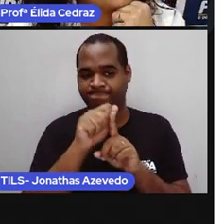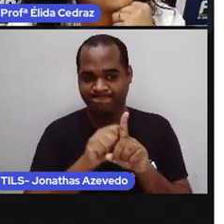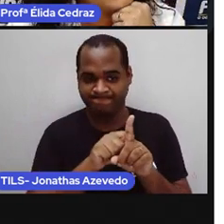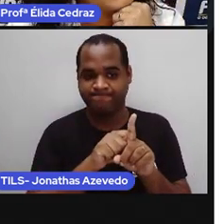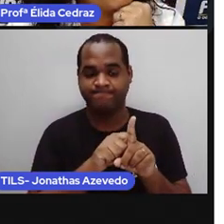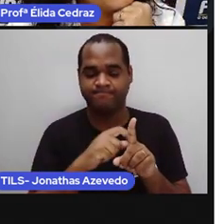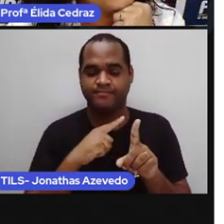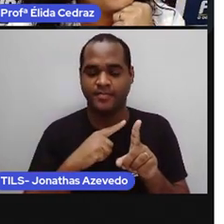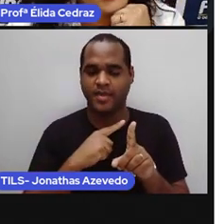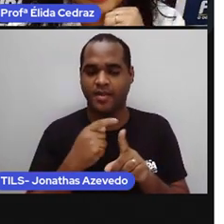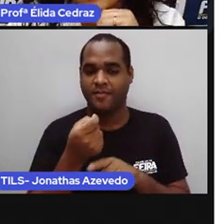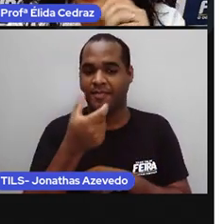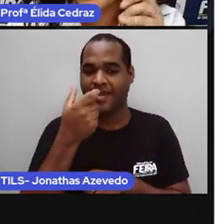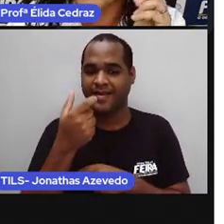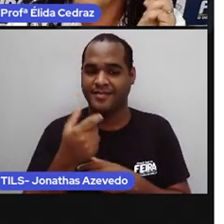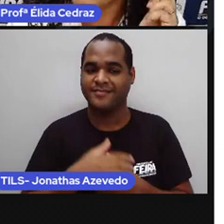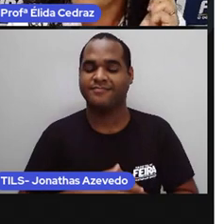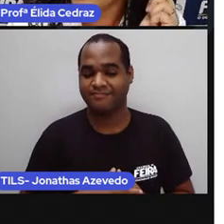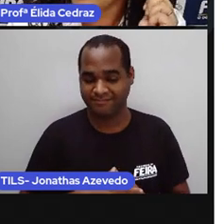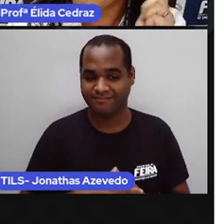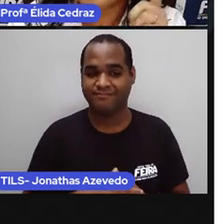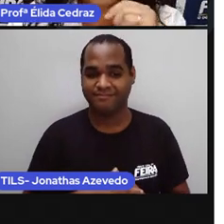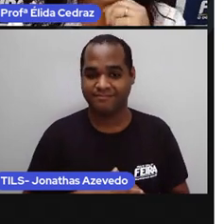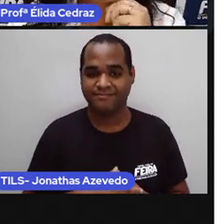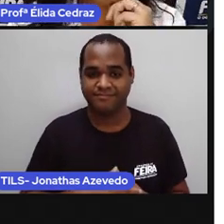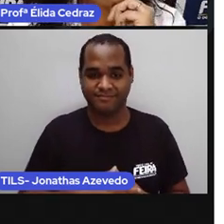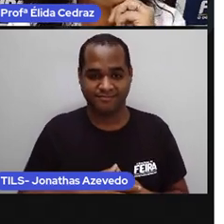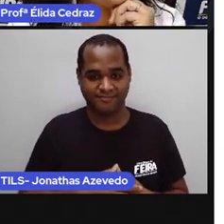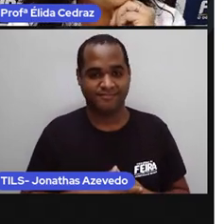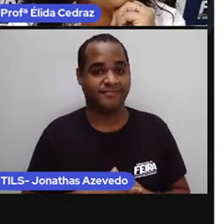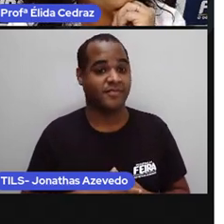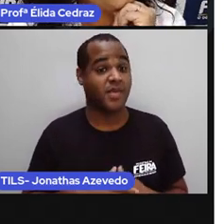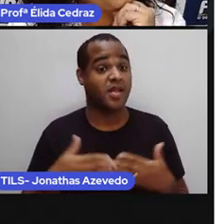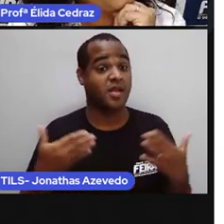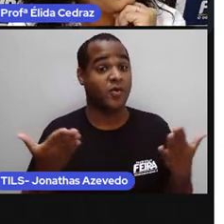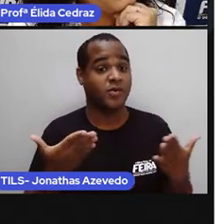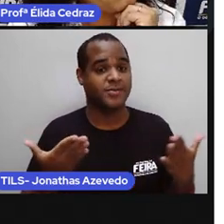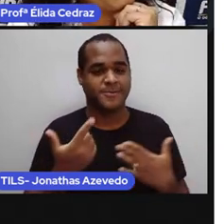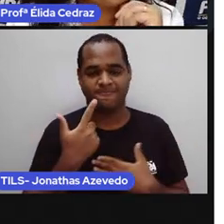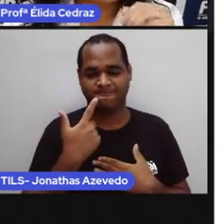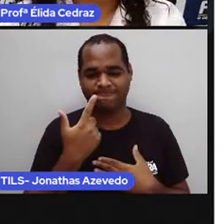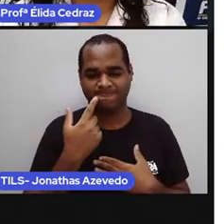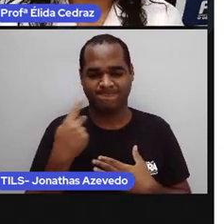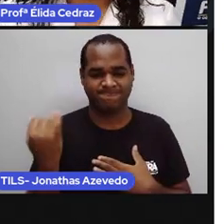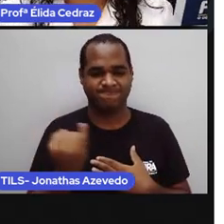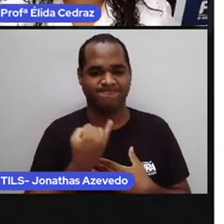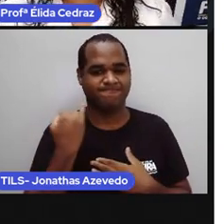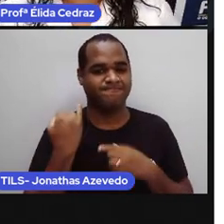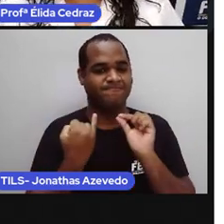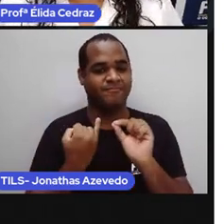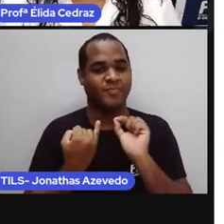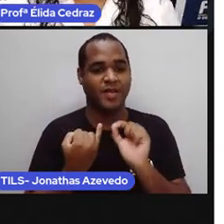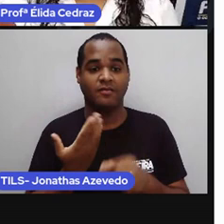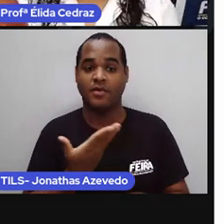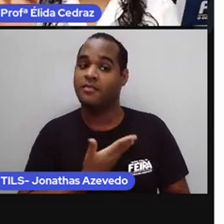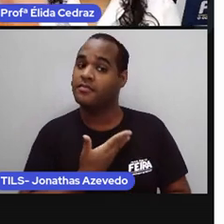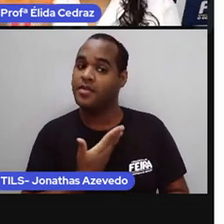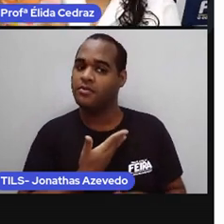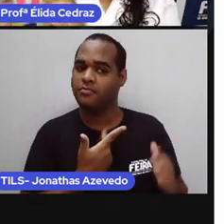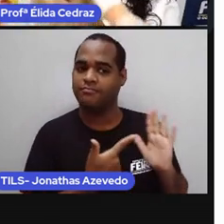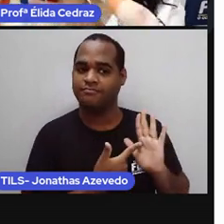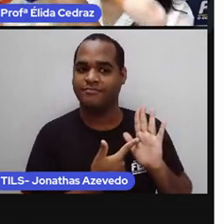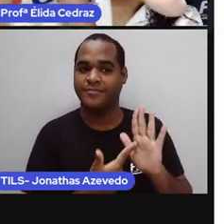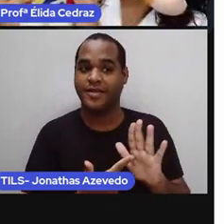chegar para a gente. E hoje eu trouxe o meu amigo, vou apresentar para